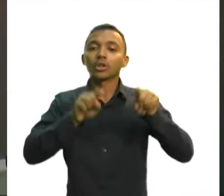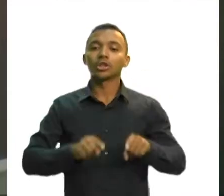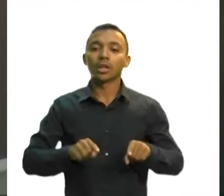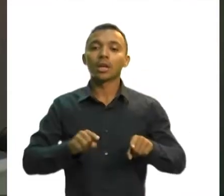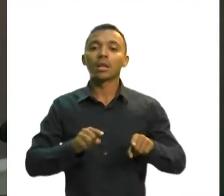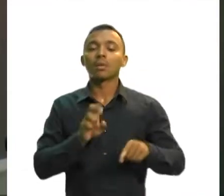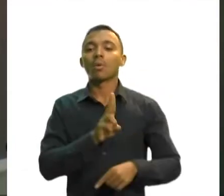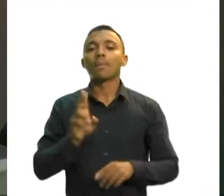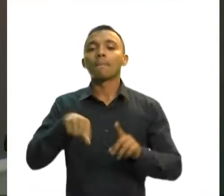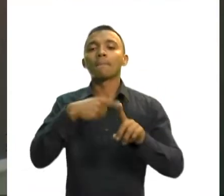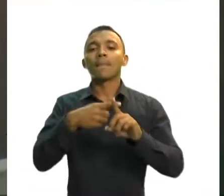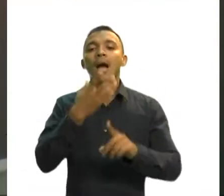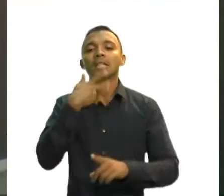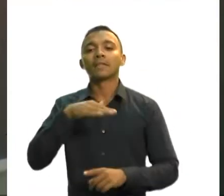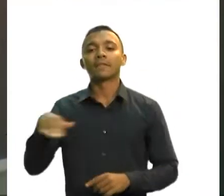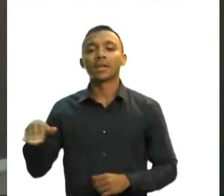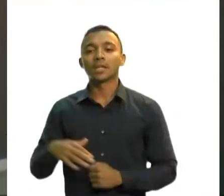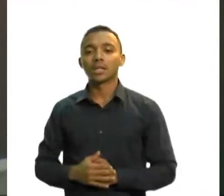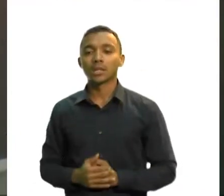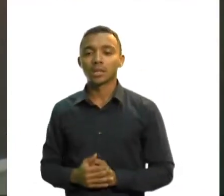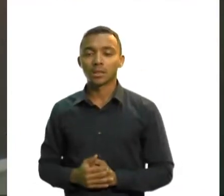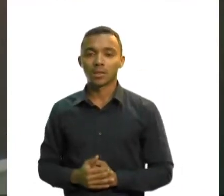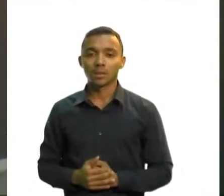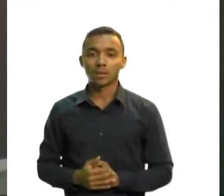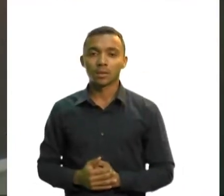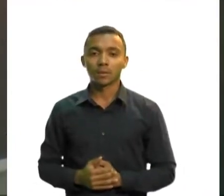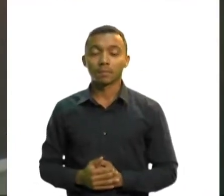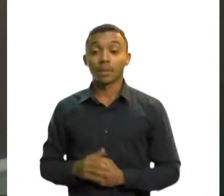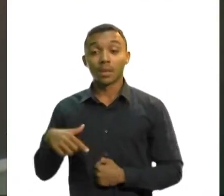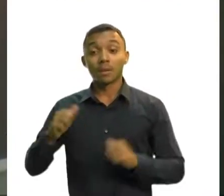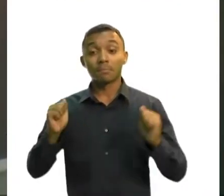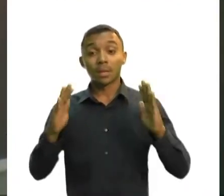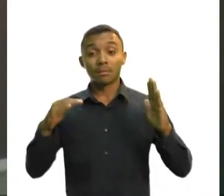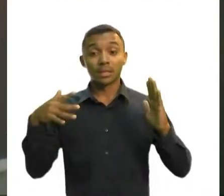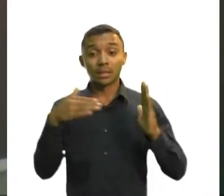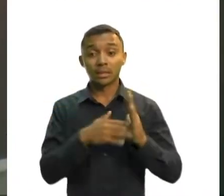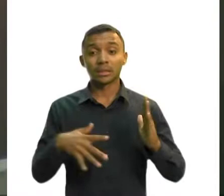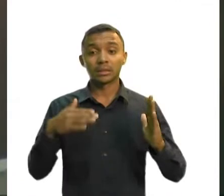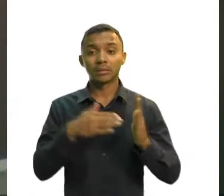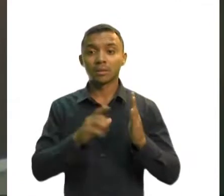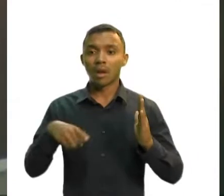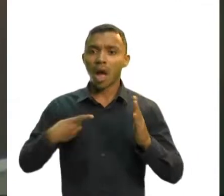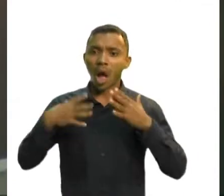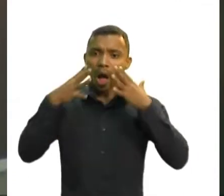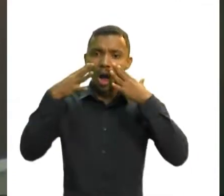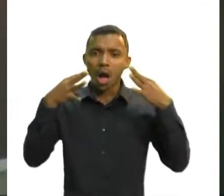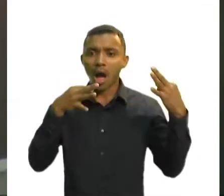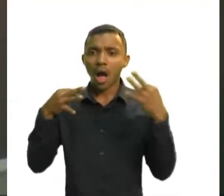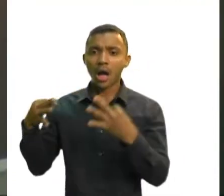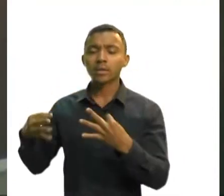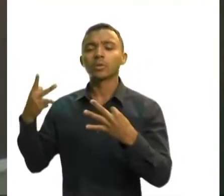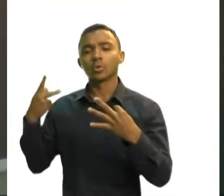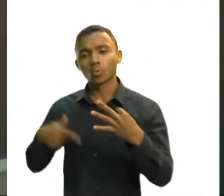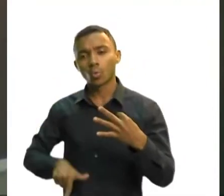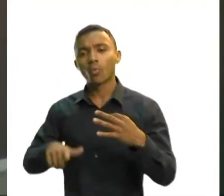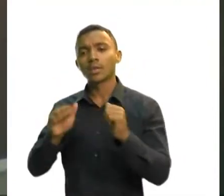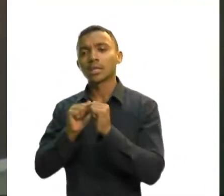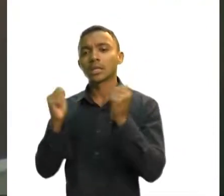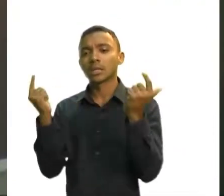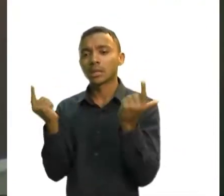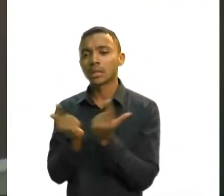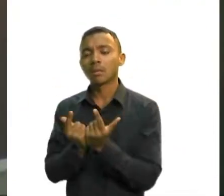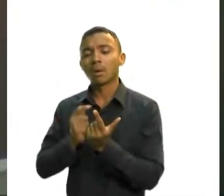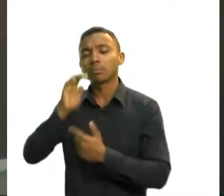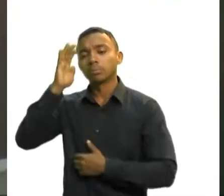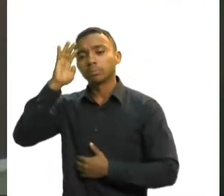dificuldades também despertou nossa atenção para com o auxílio mais uma vez desta casa das garantias de continuidade